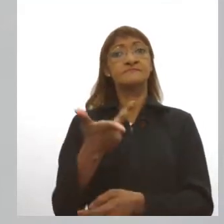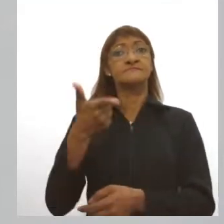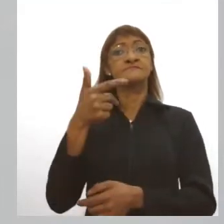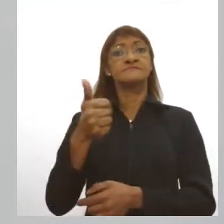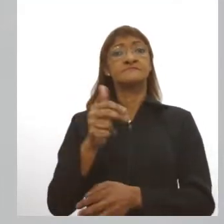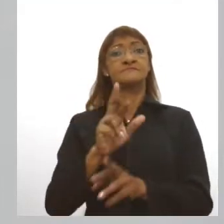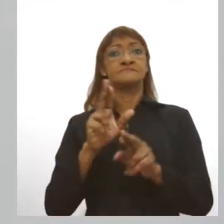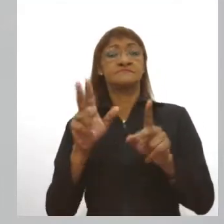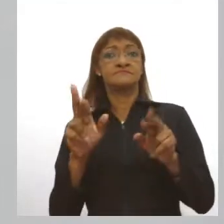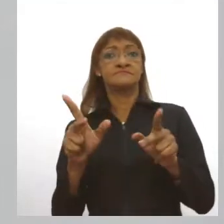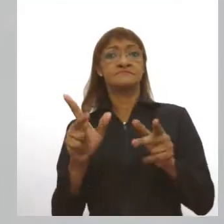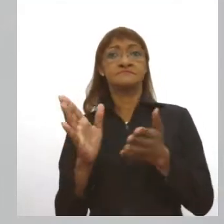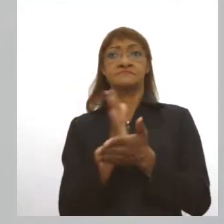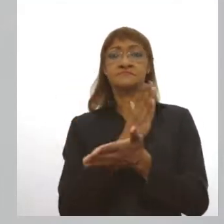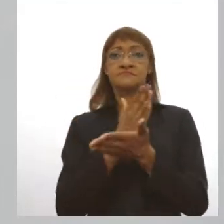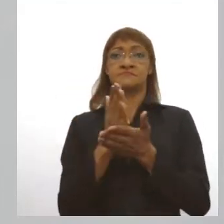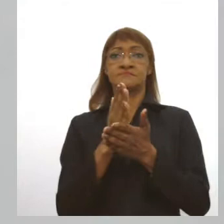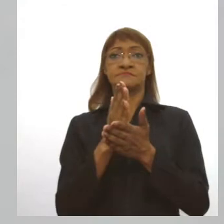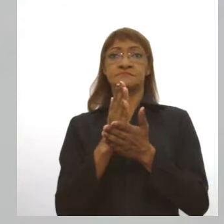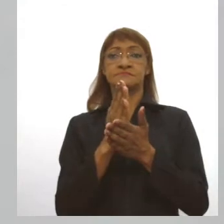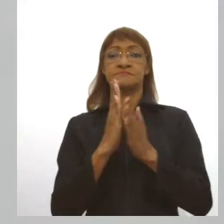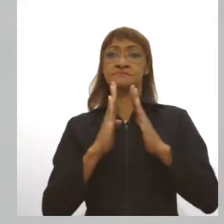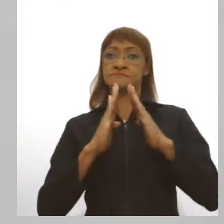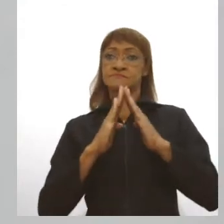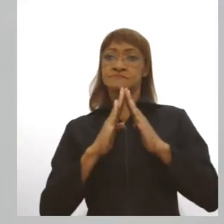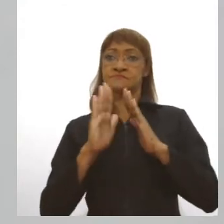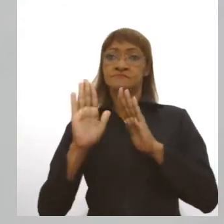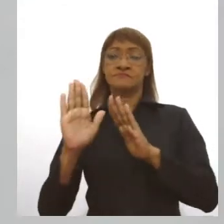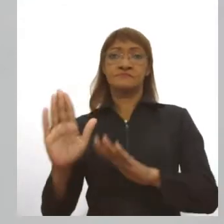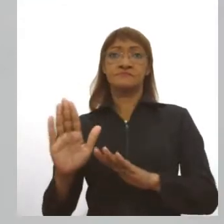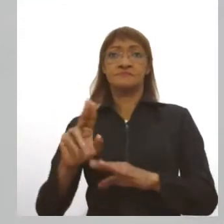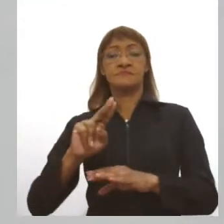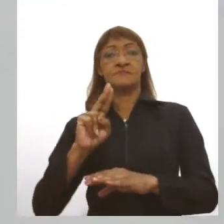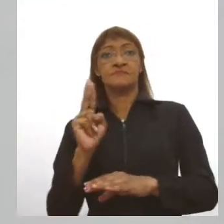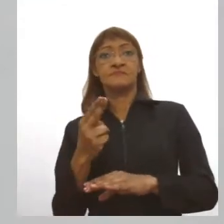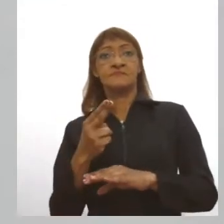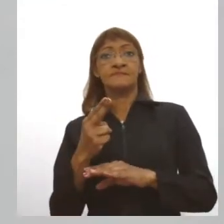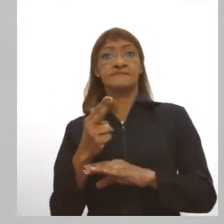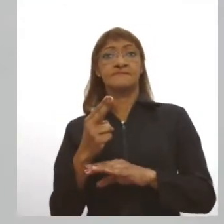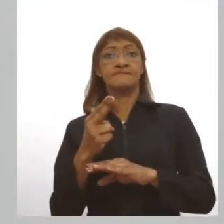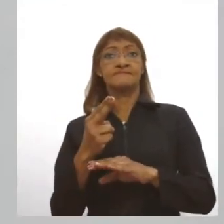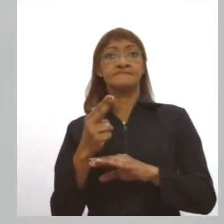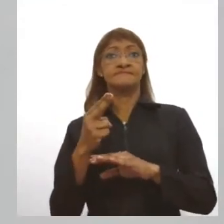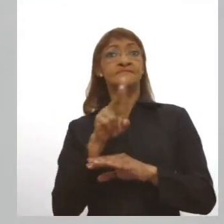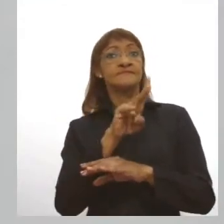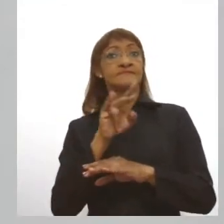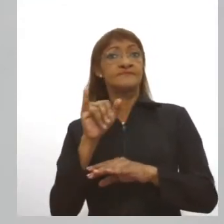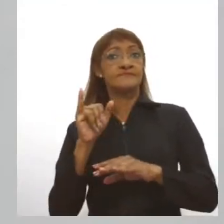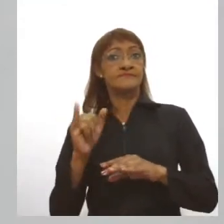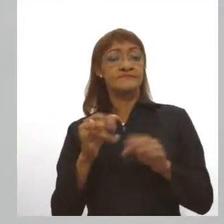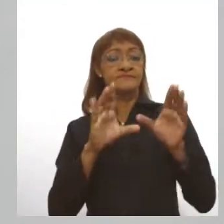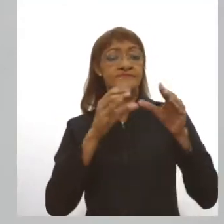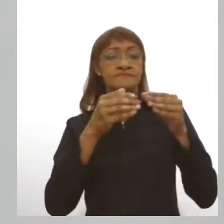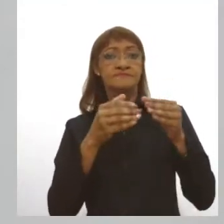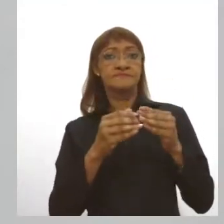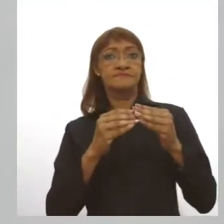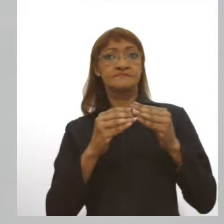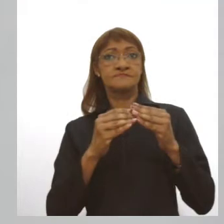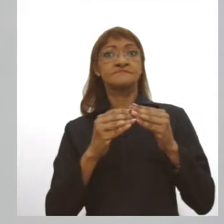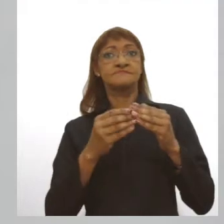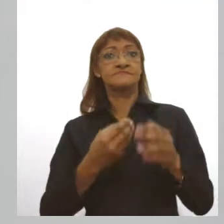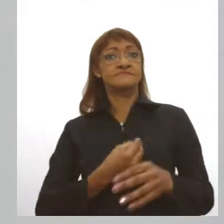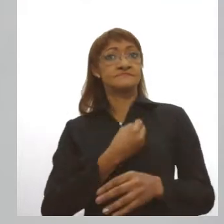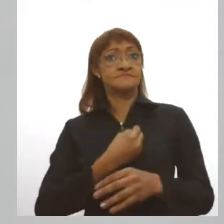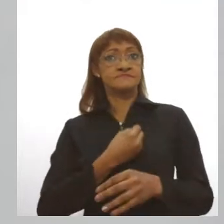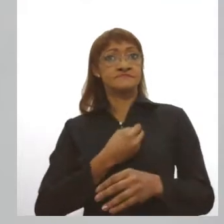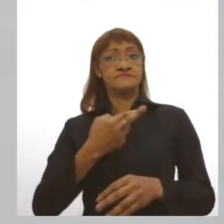recolhendo, indo para retiros espirituais. Enquanto outras pessoas, elas têm uma maior dificuldade por conta